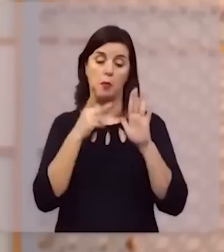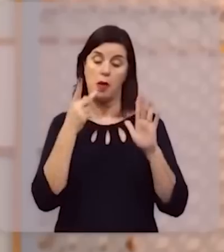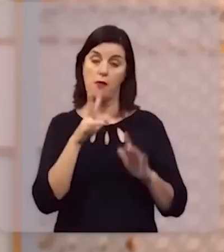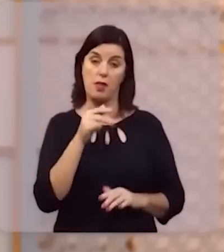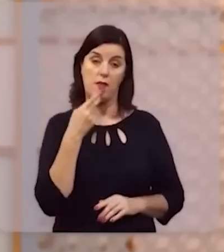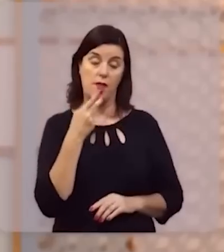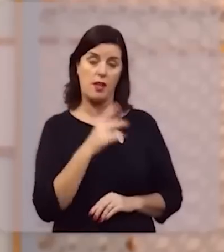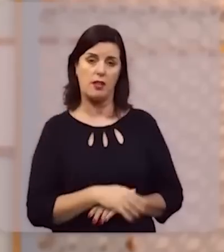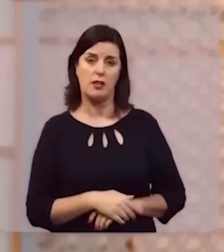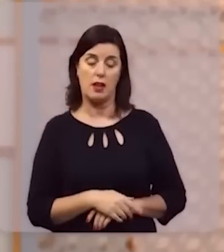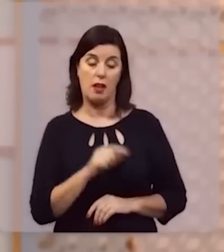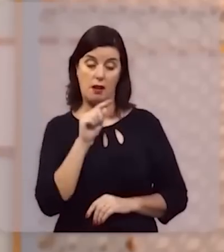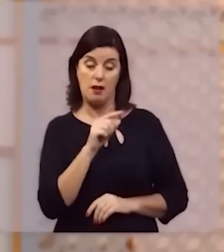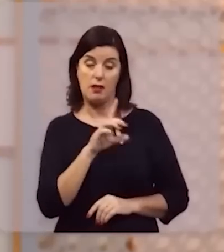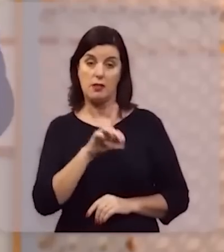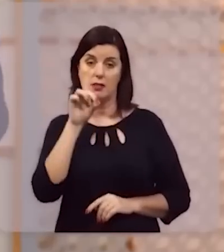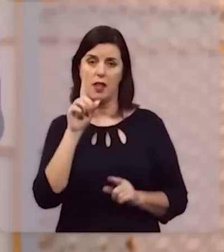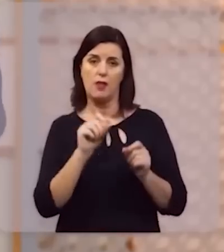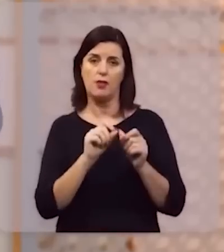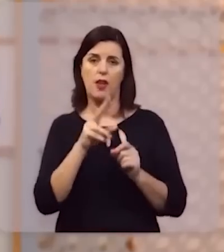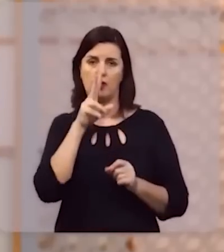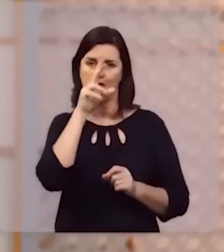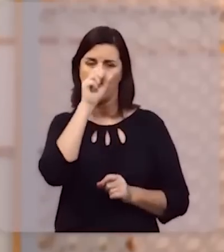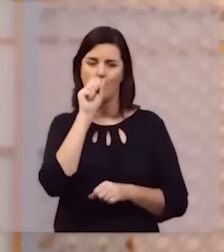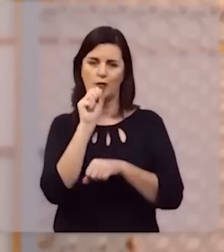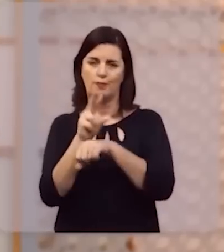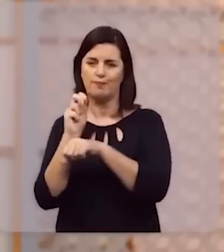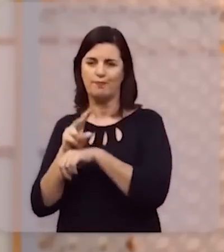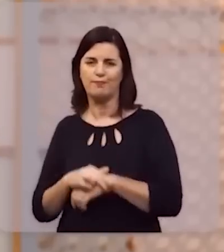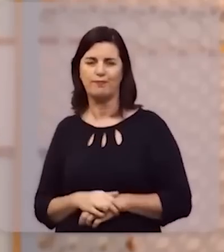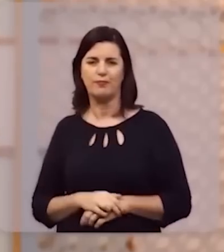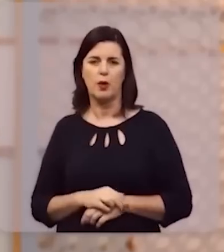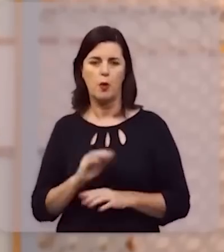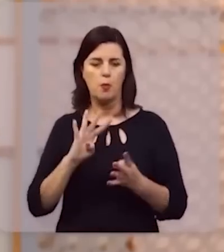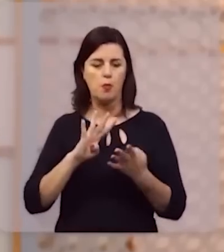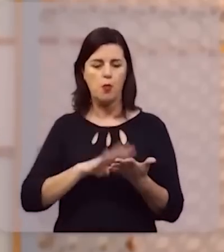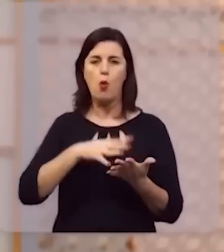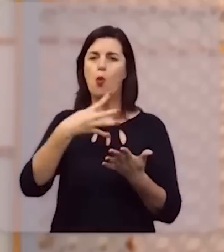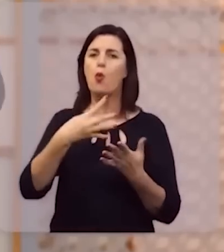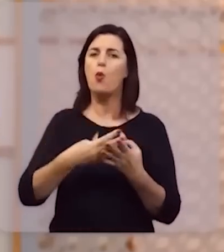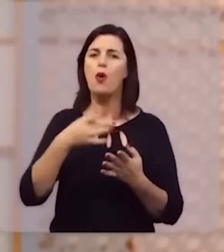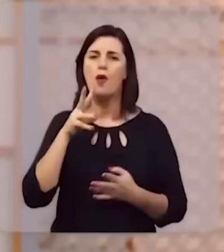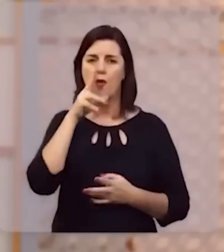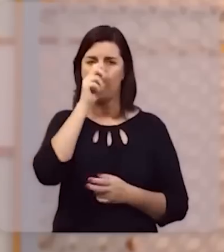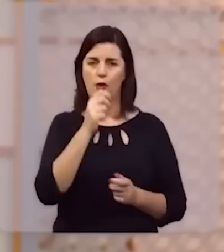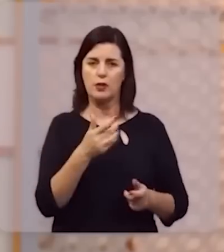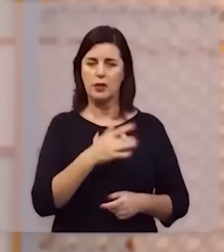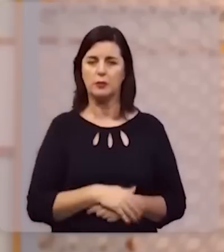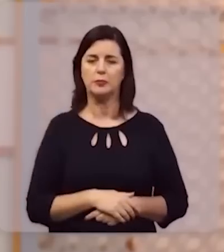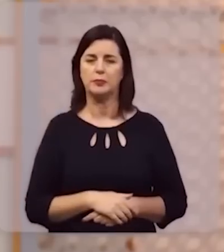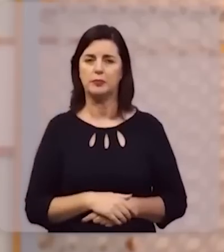vai dizer que este Deus faz forte ao cansado. Este Deus multiplica as forças ao que não tem nenhum vigor.